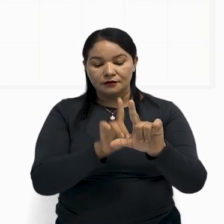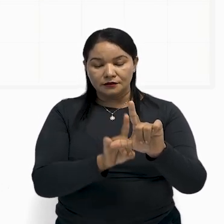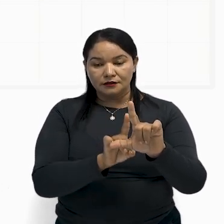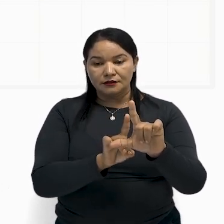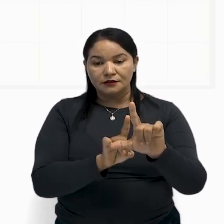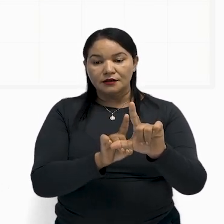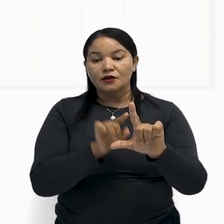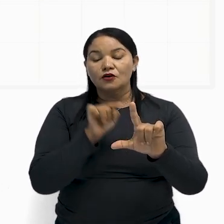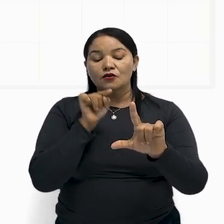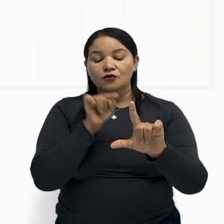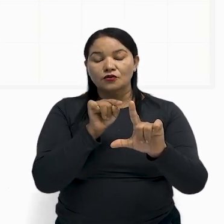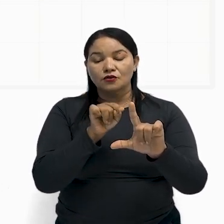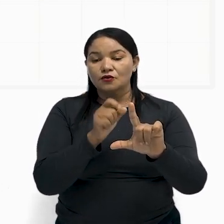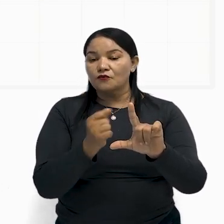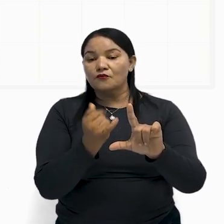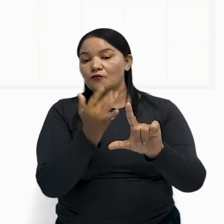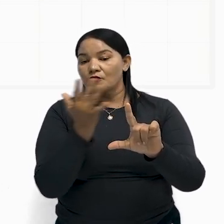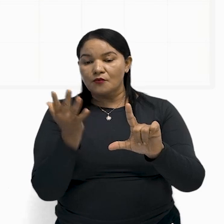que esse valor,